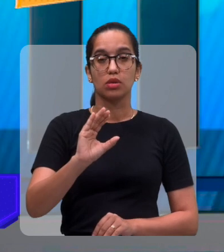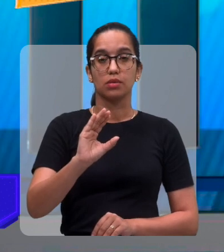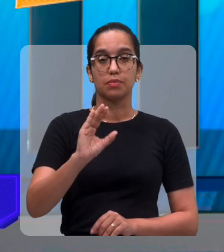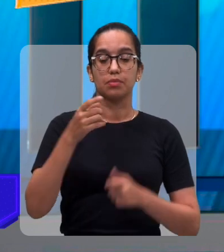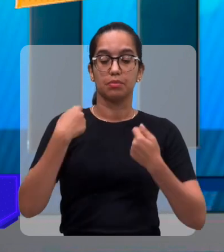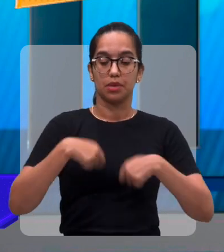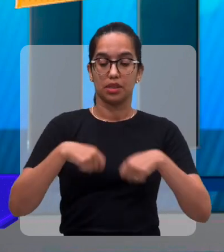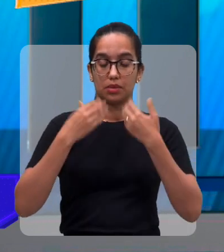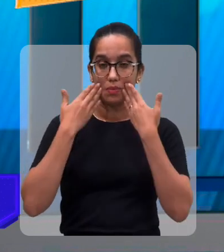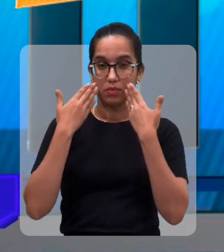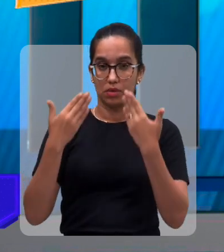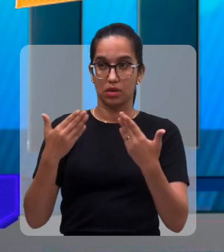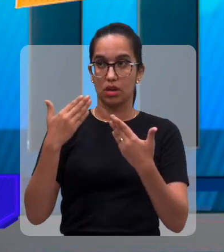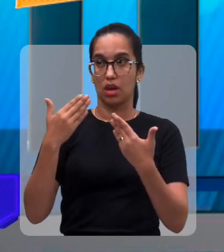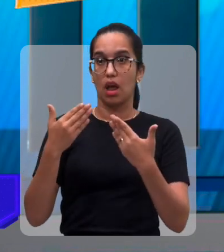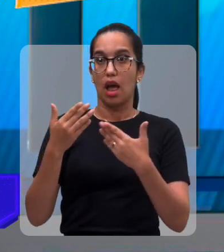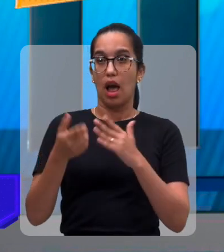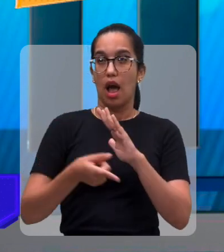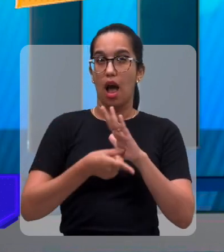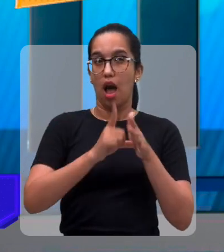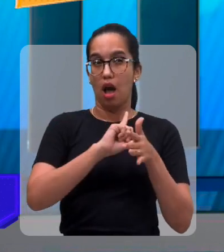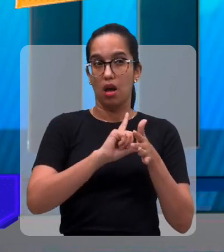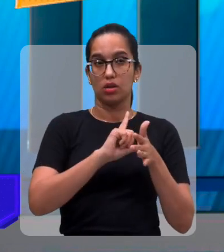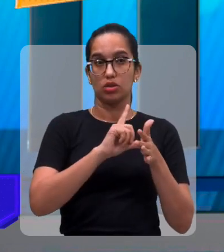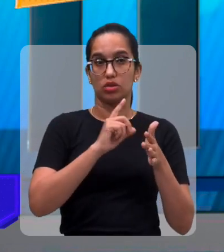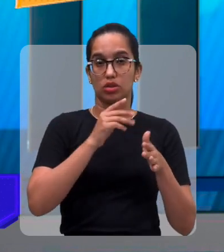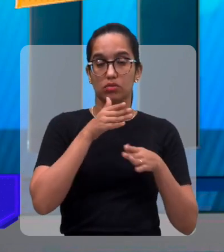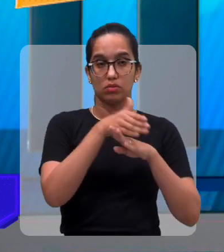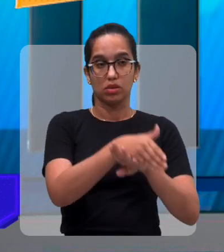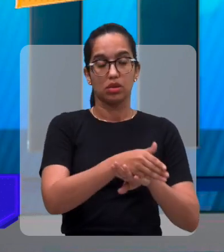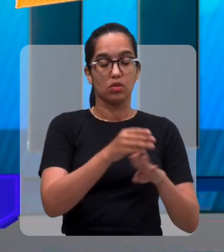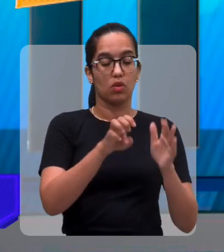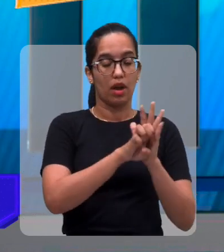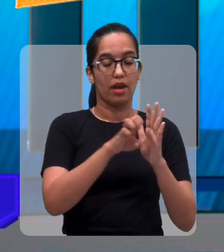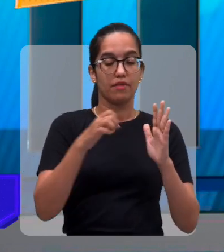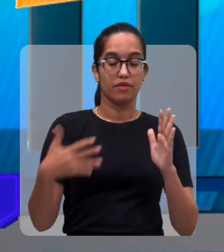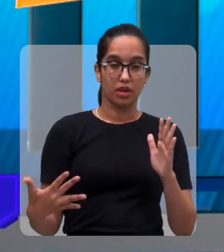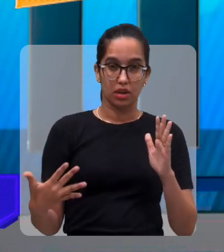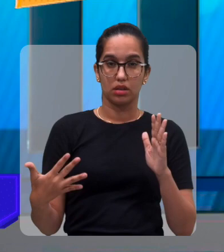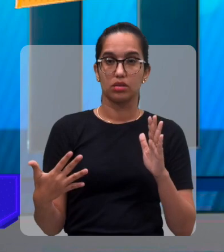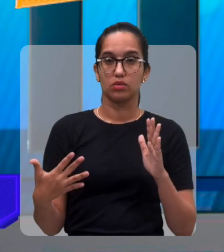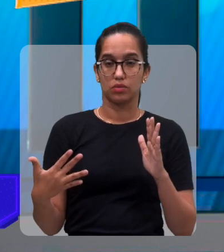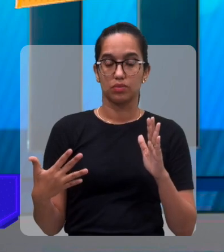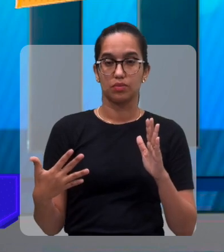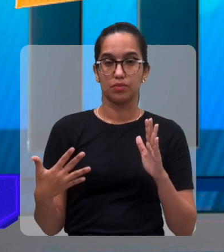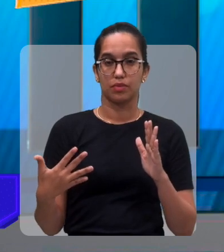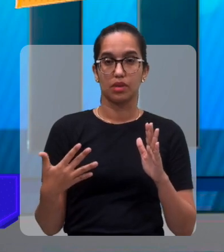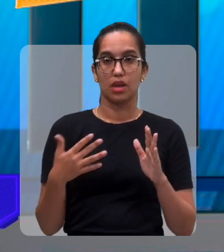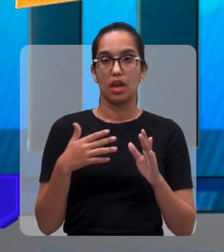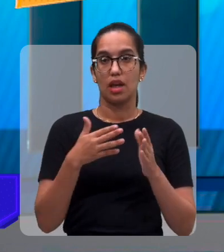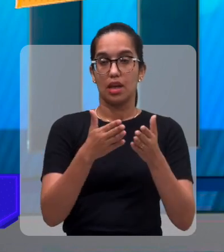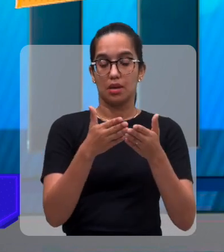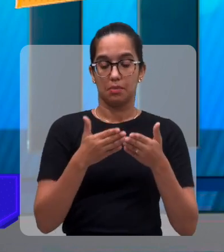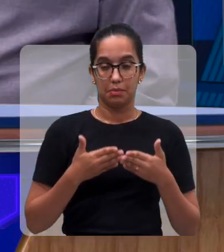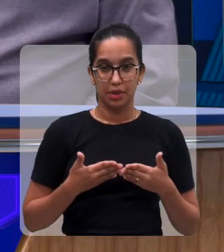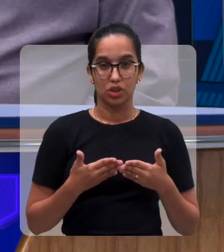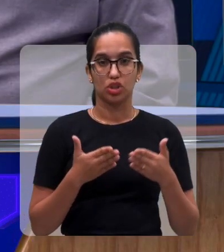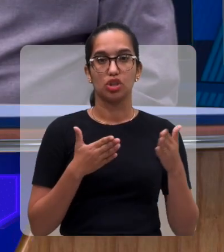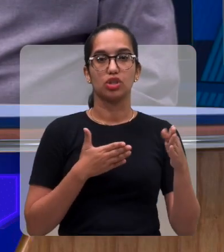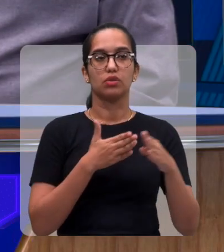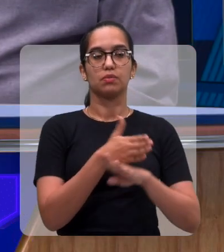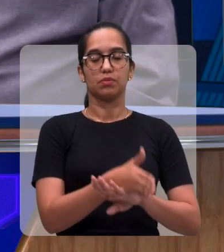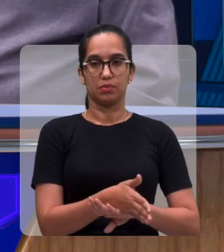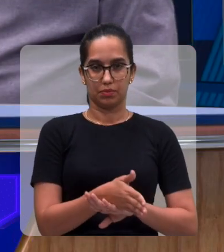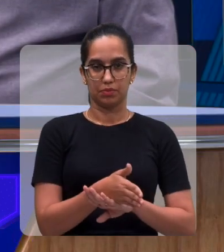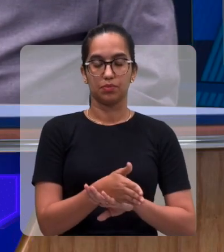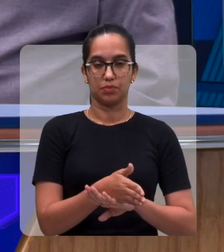se apresentar uns dias antes no local do promotor de eventos, né? Sim. Ir lá e reservar o seu ingresso. Só o acesso.